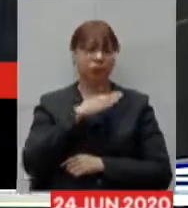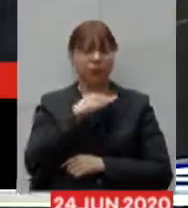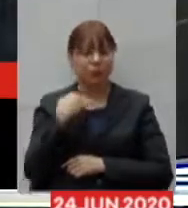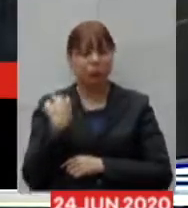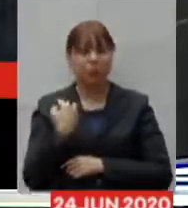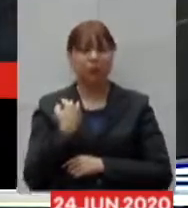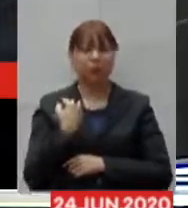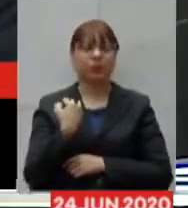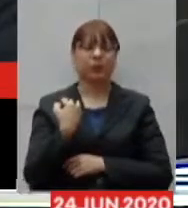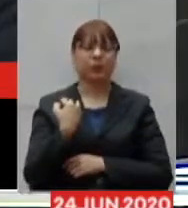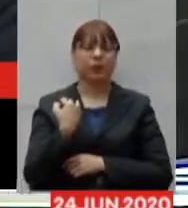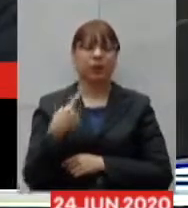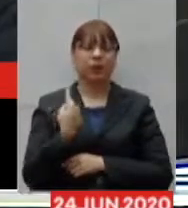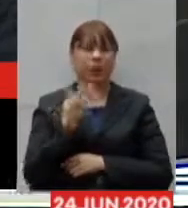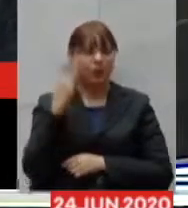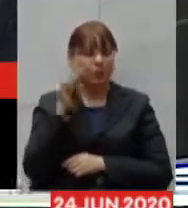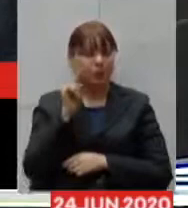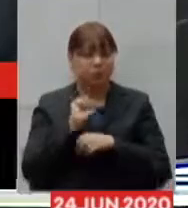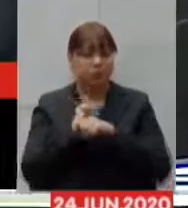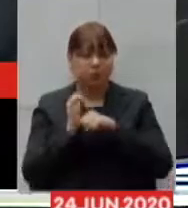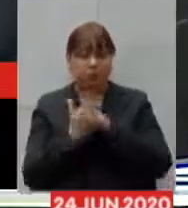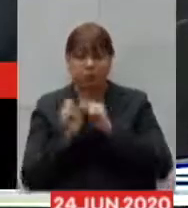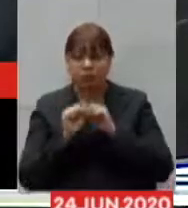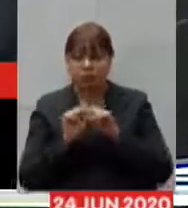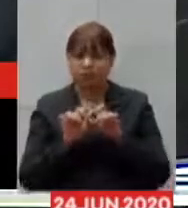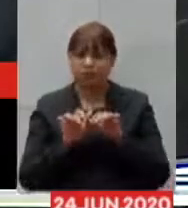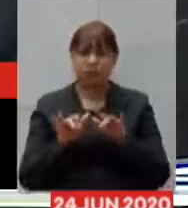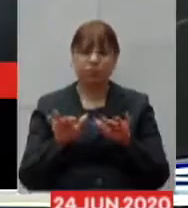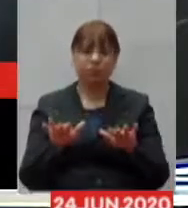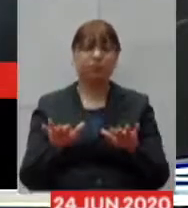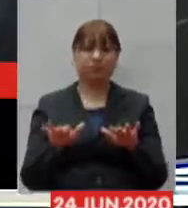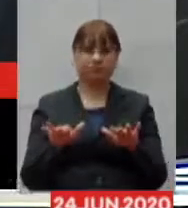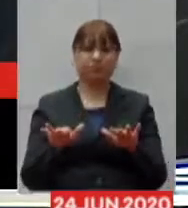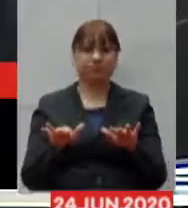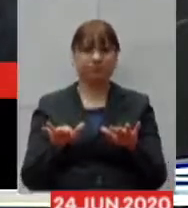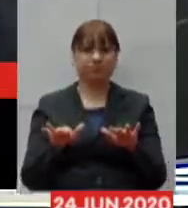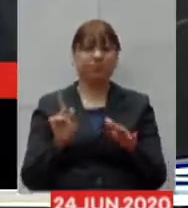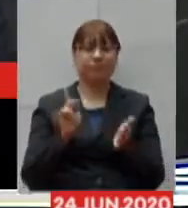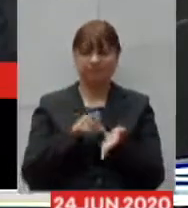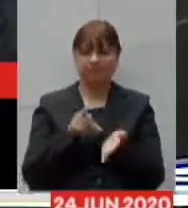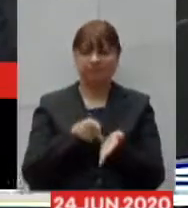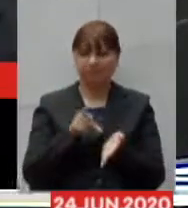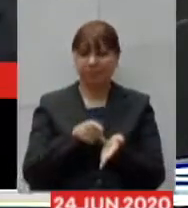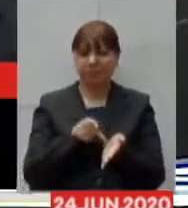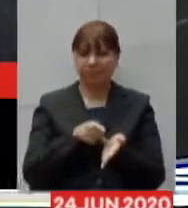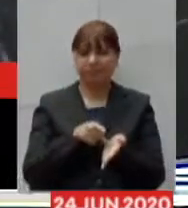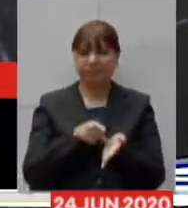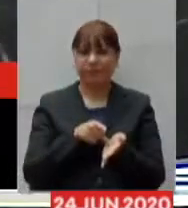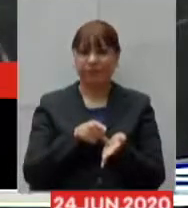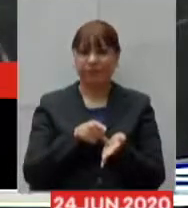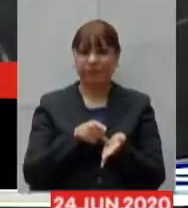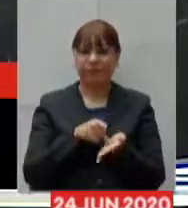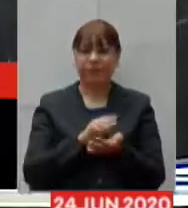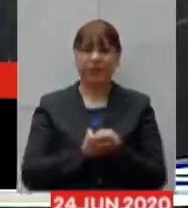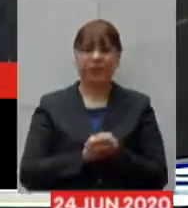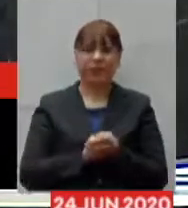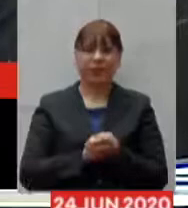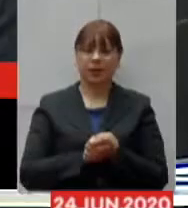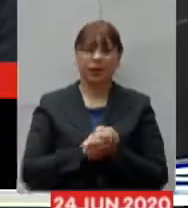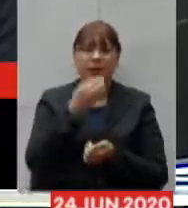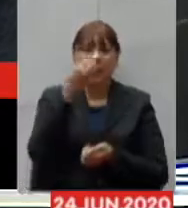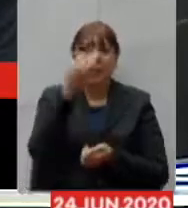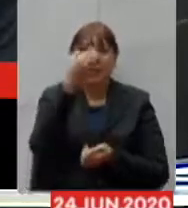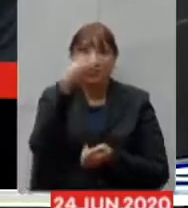essa epidemia, ela, verdadeiramente, ela não é uma gripezinha, ela